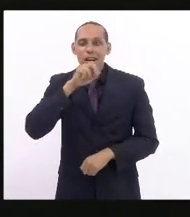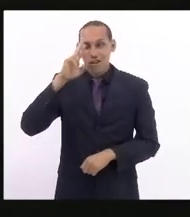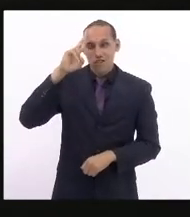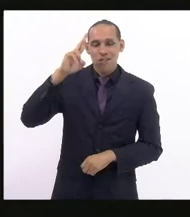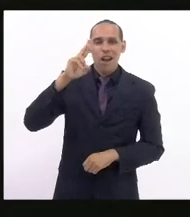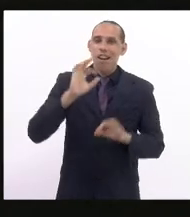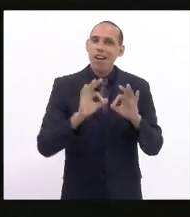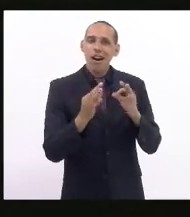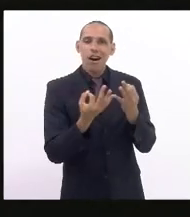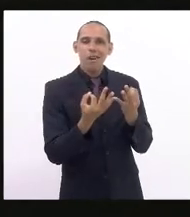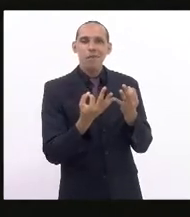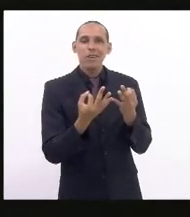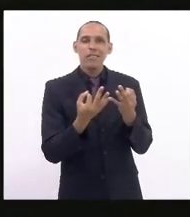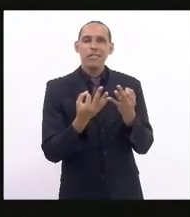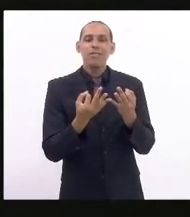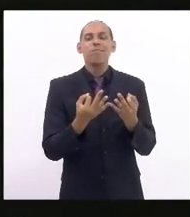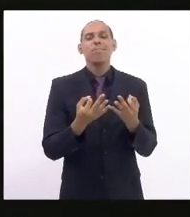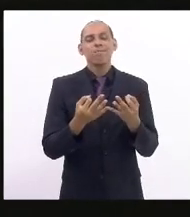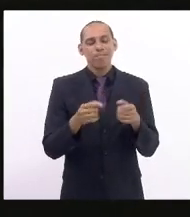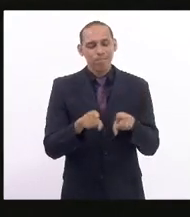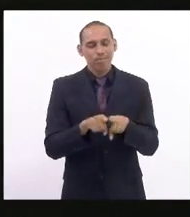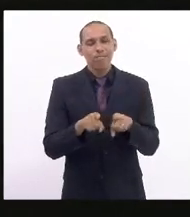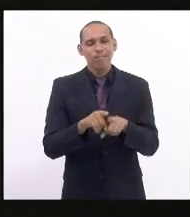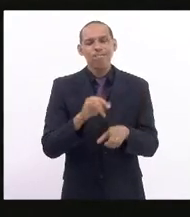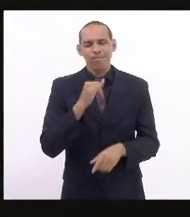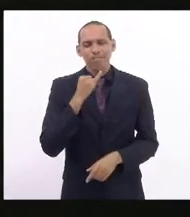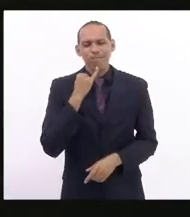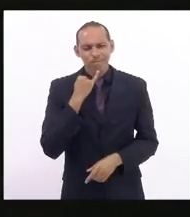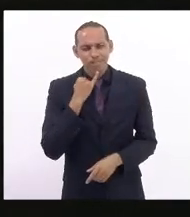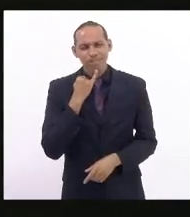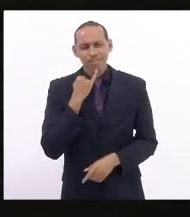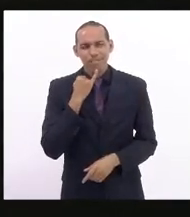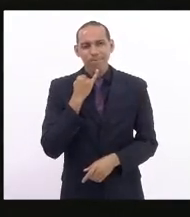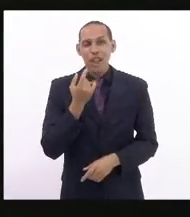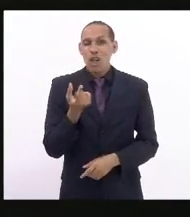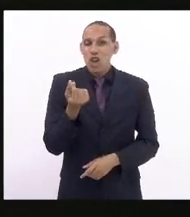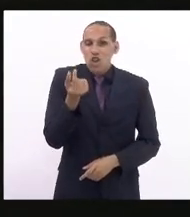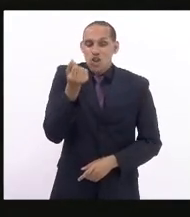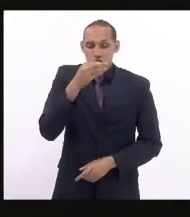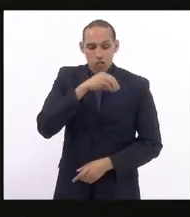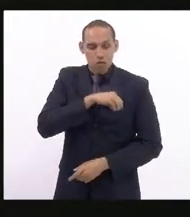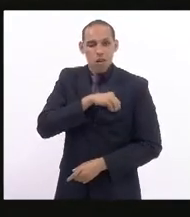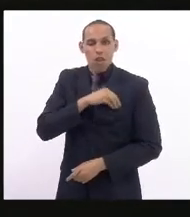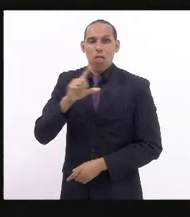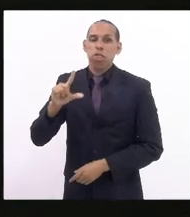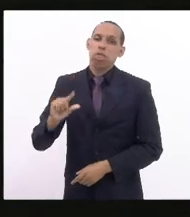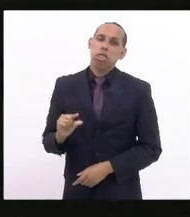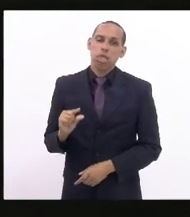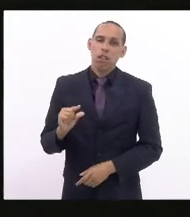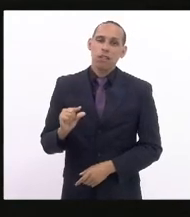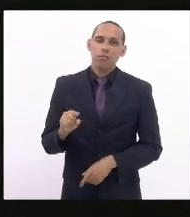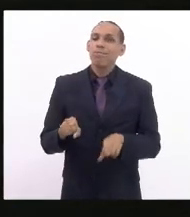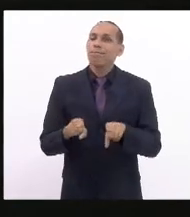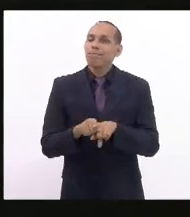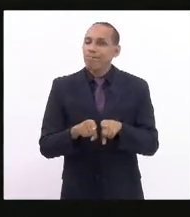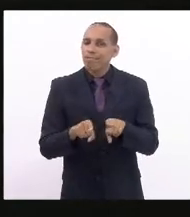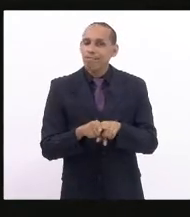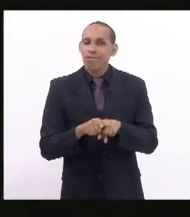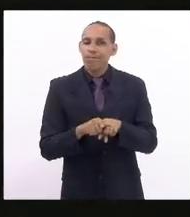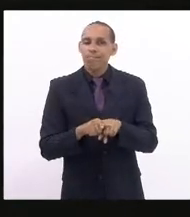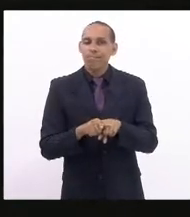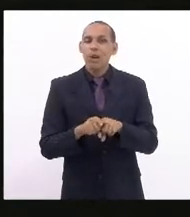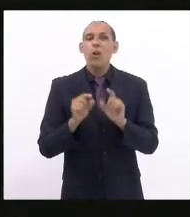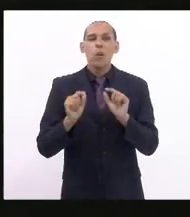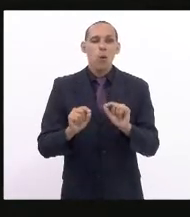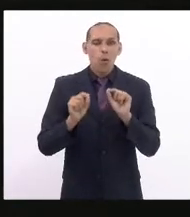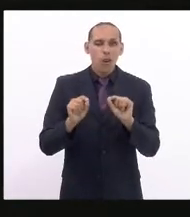família e, lamentavelmente, ganhavam menos e tinham, também, entre outras coisas,